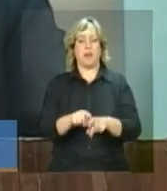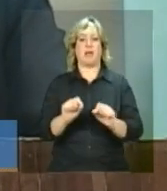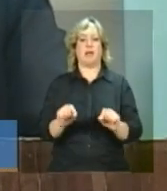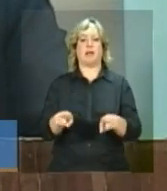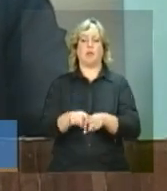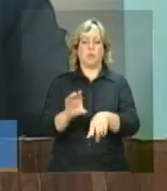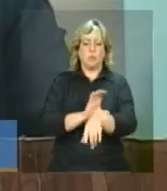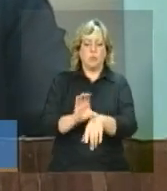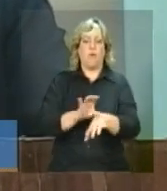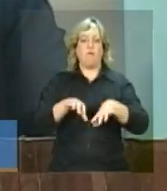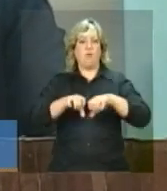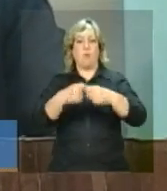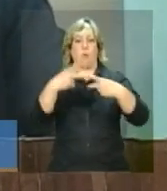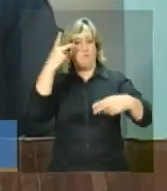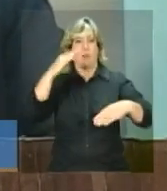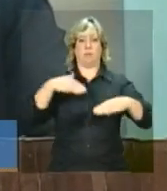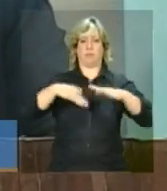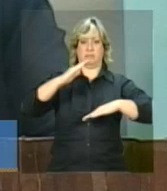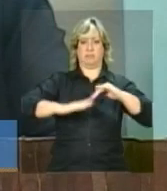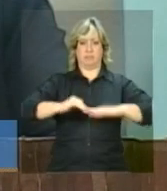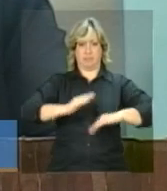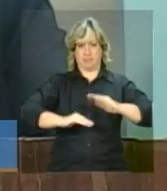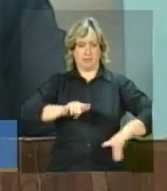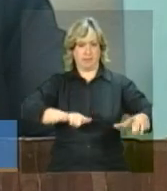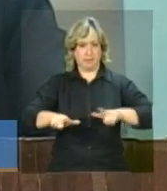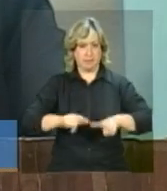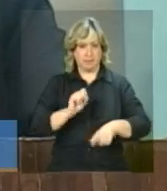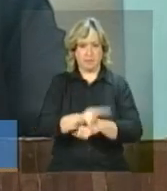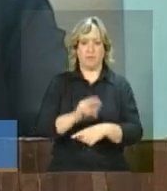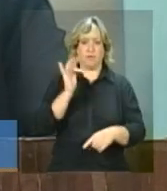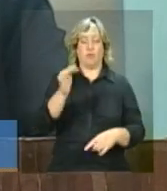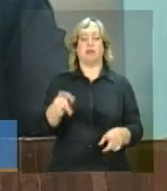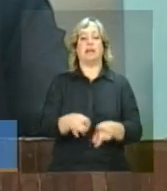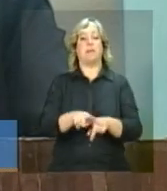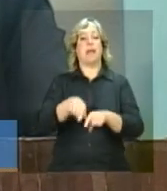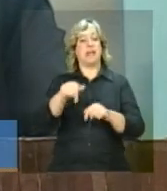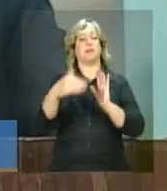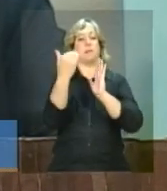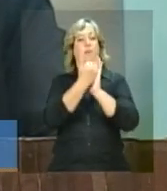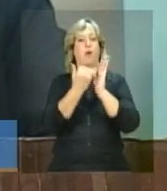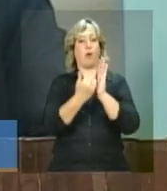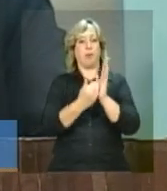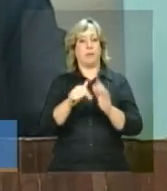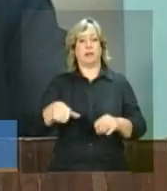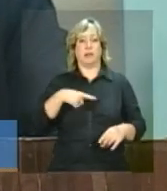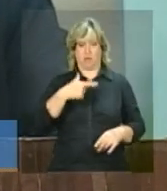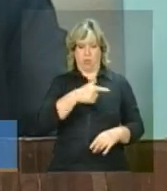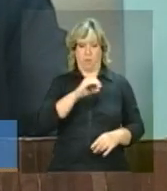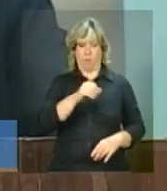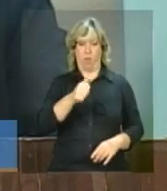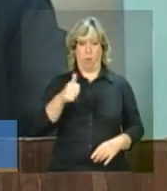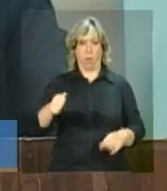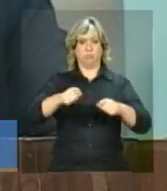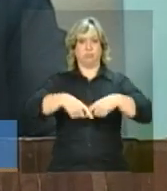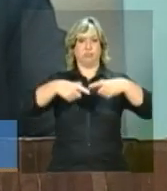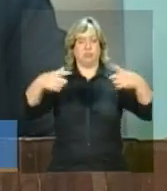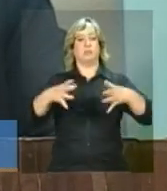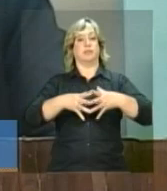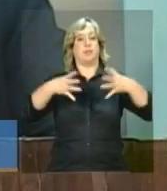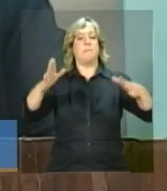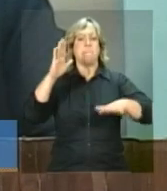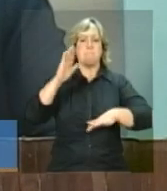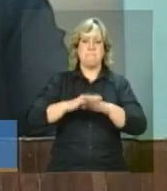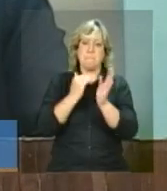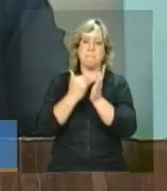profissional e esse programa, ele se expande já em 2011 para beneficiar 10 mil mulheres